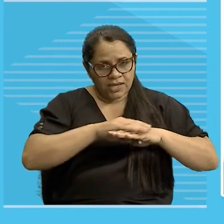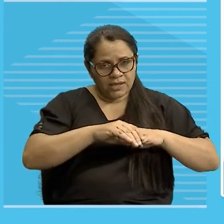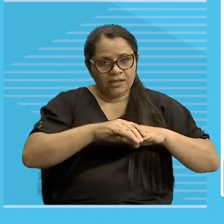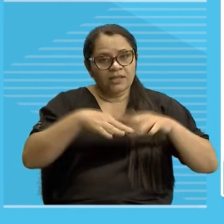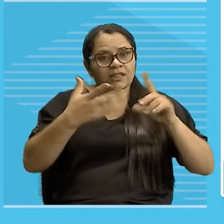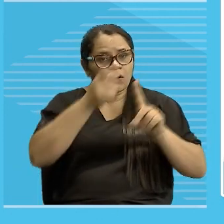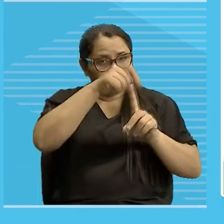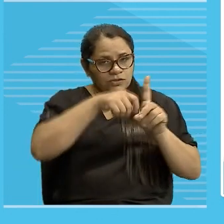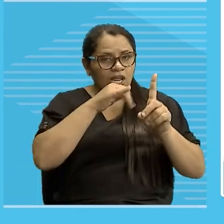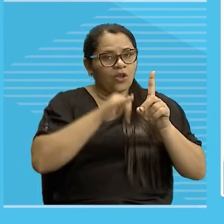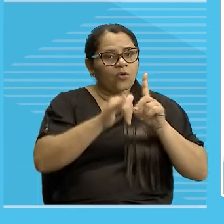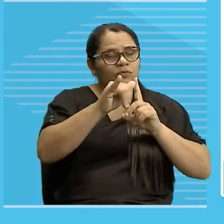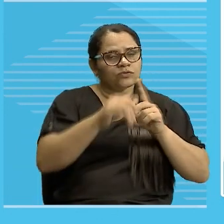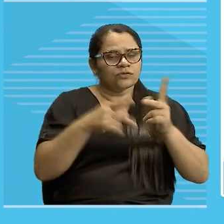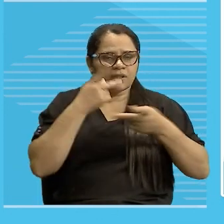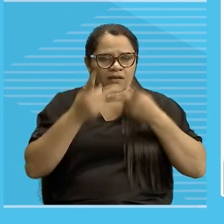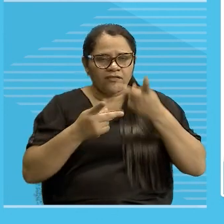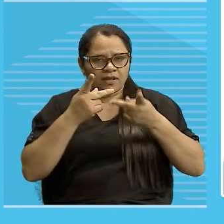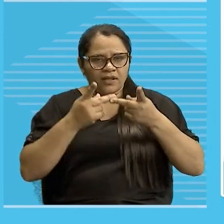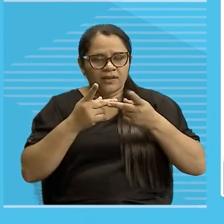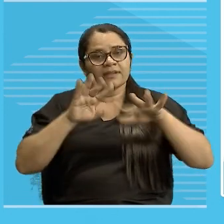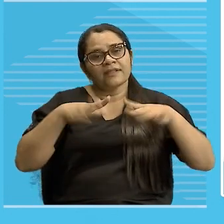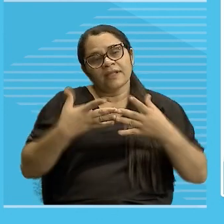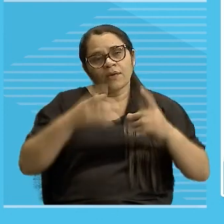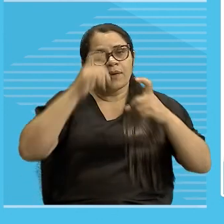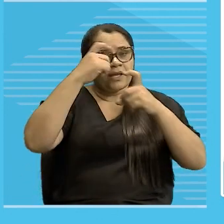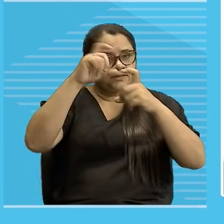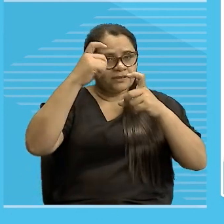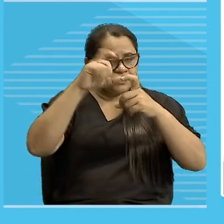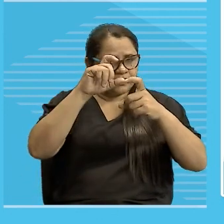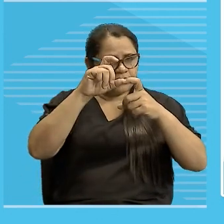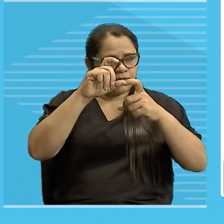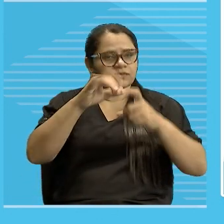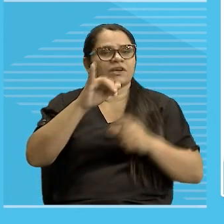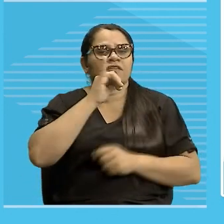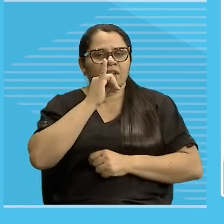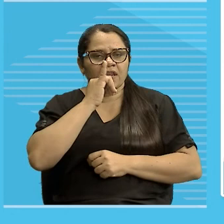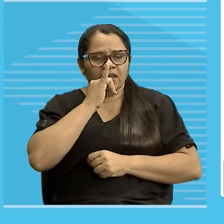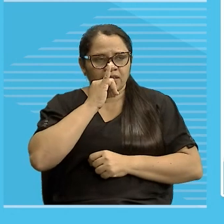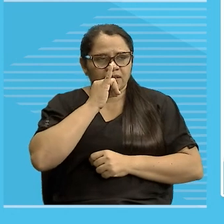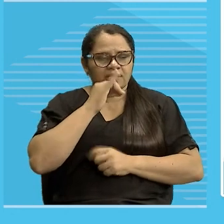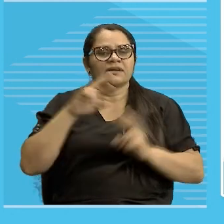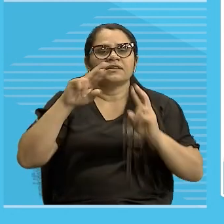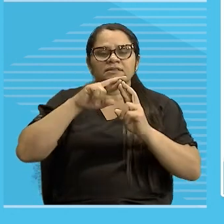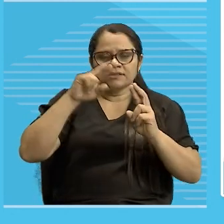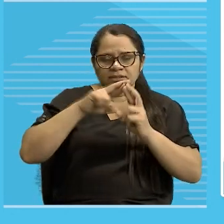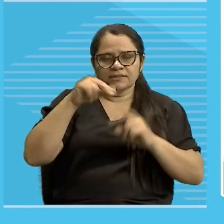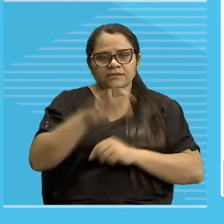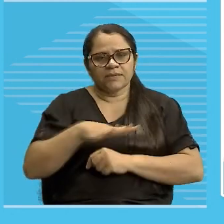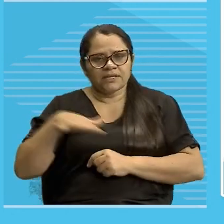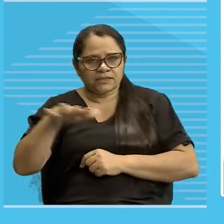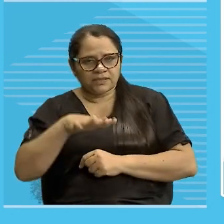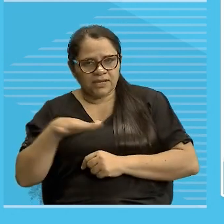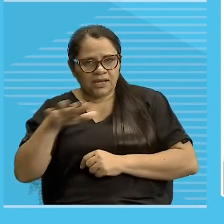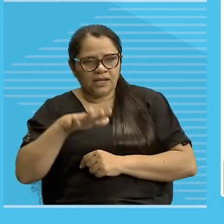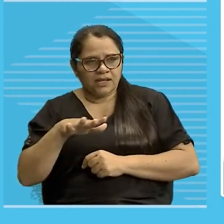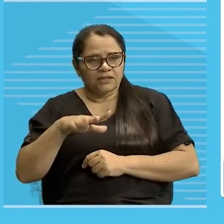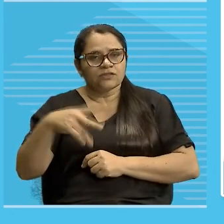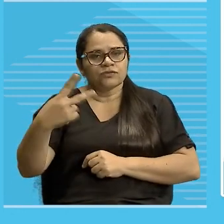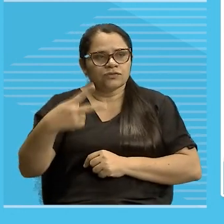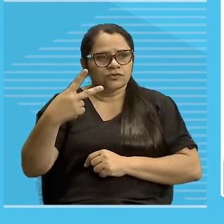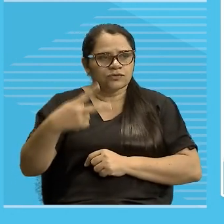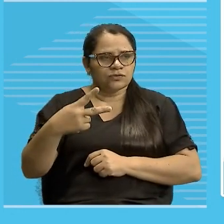bom exemplo, dentro da tirinha, de referências, espaciais, tanto com os pronomes, como também com os advérbios, né?